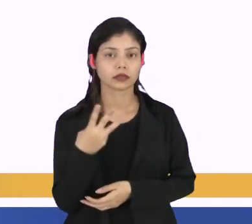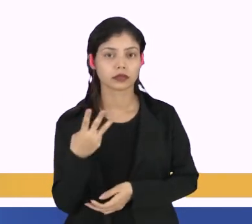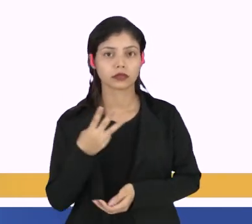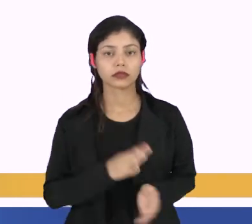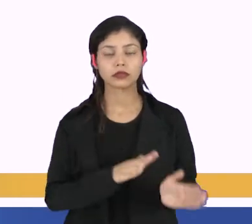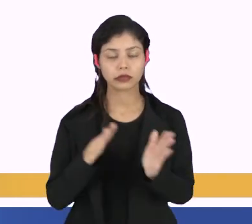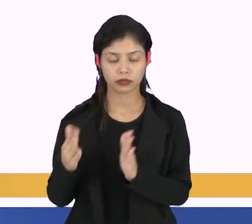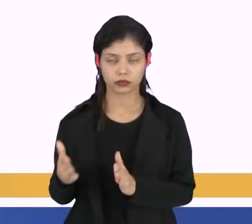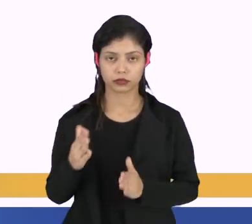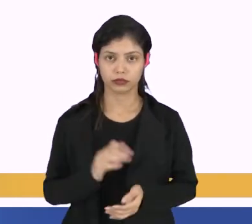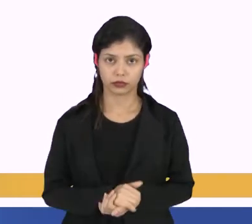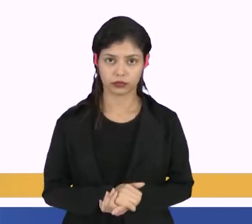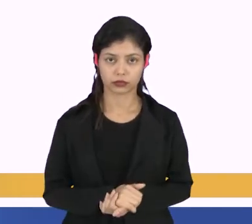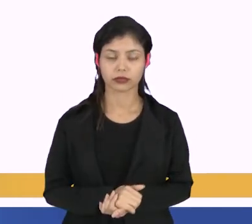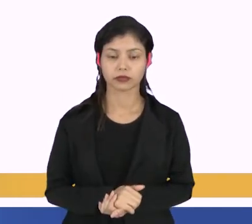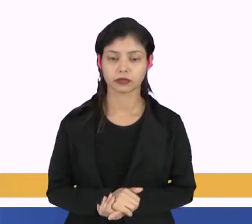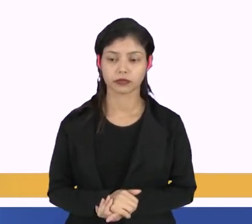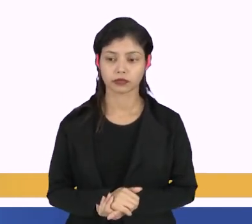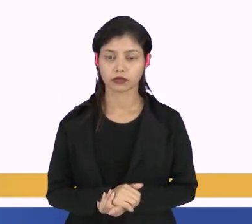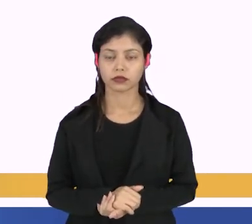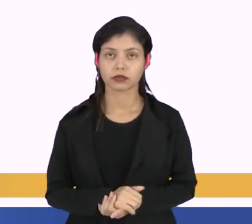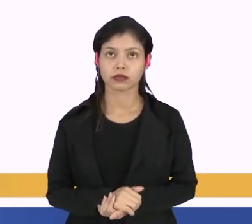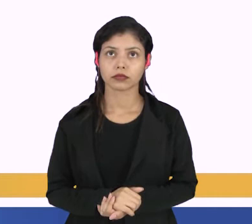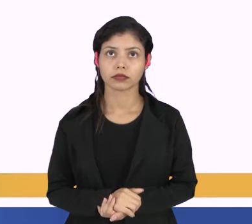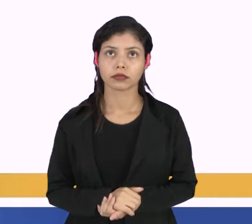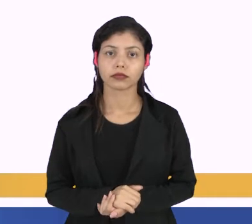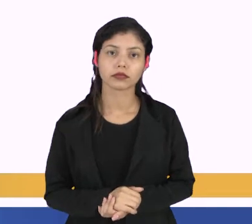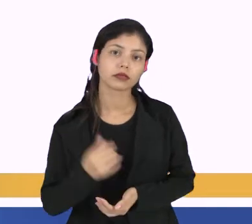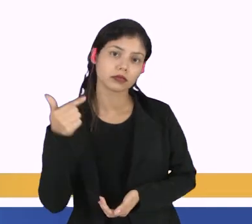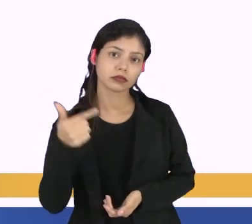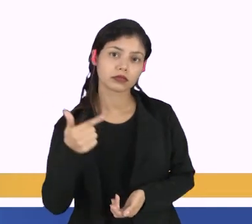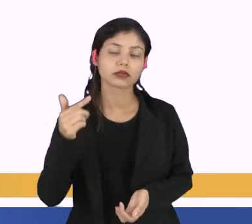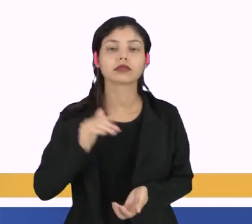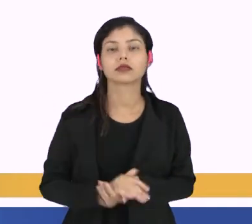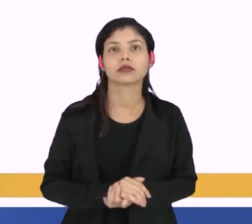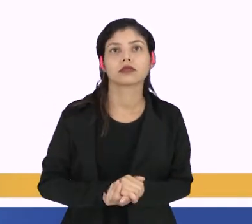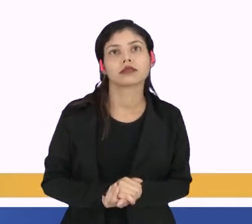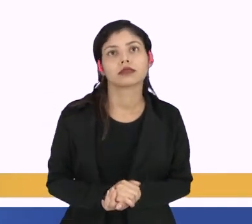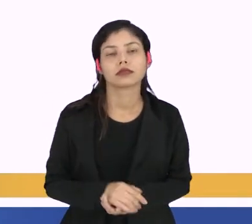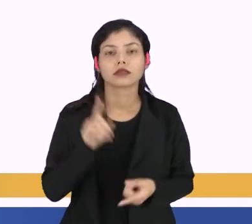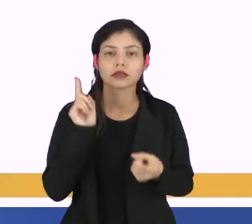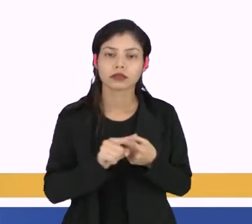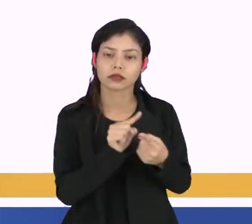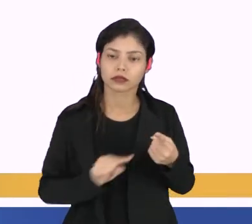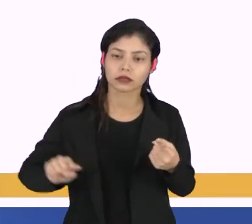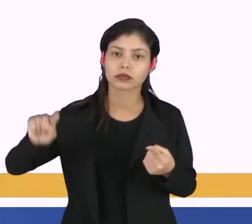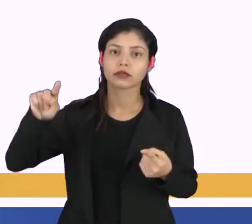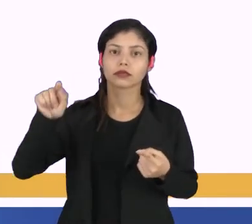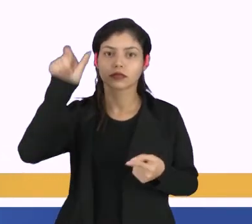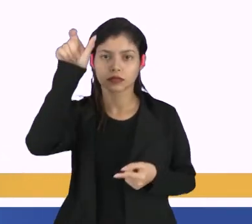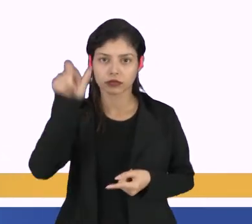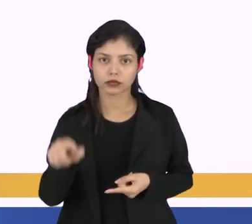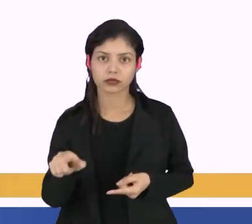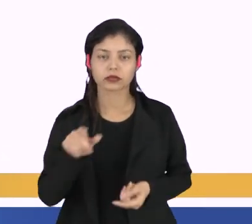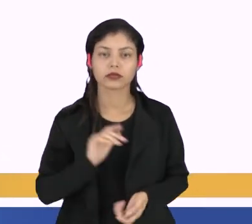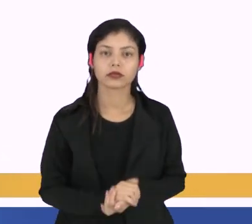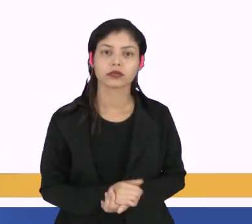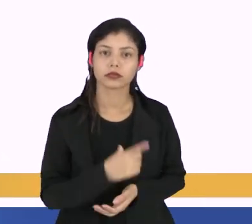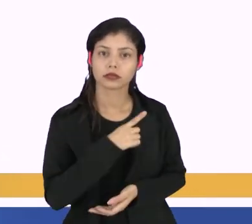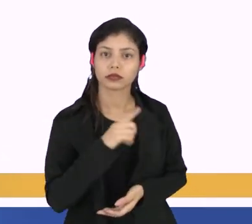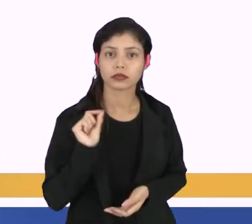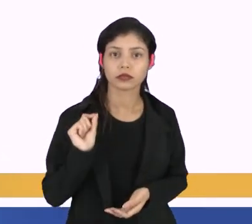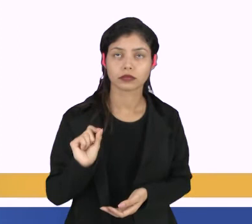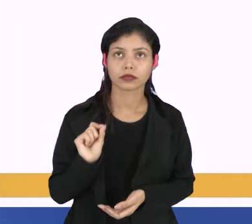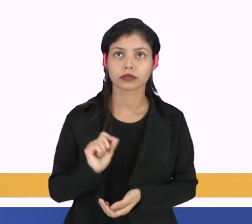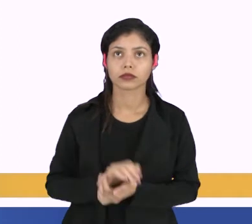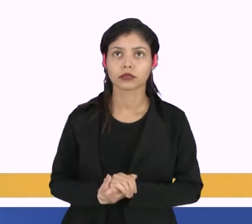parte, nós vamos utilizar a segunda linha e a primeira coluna. E aí nós vamos obter